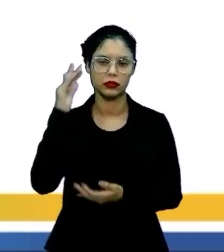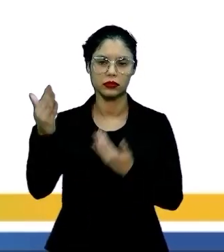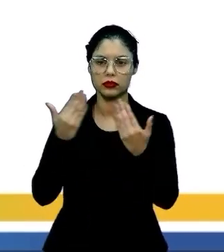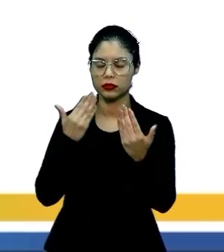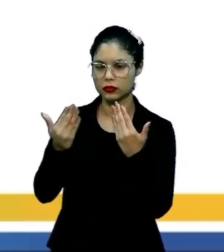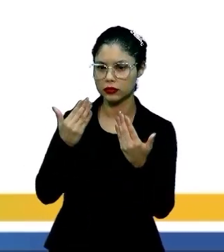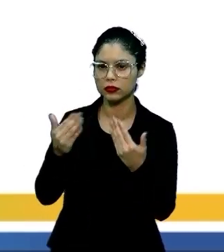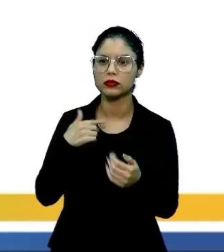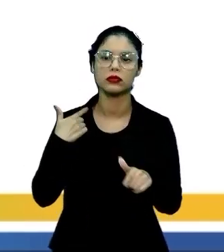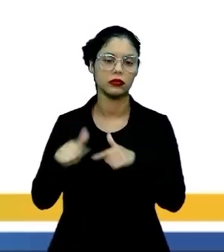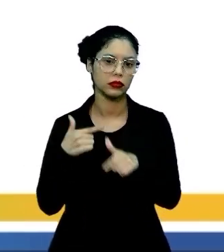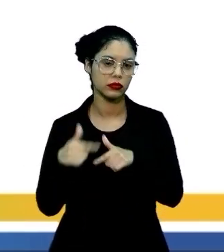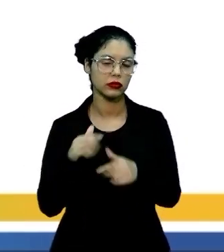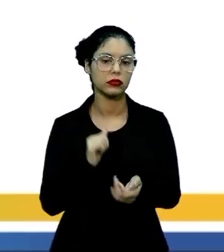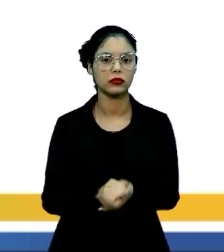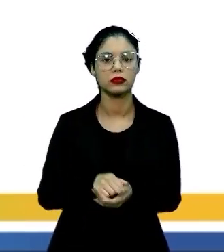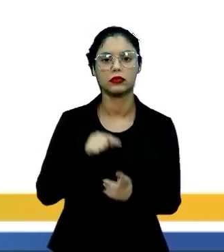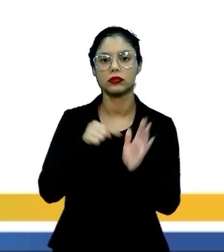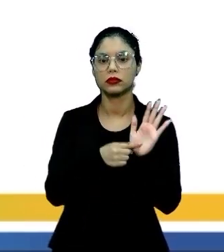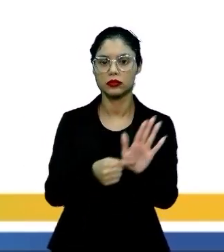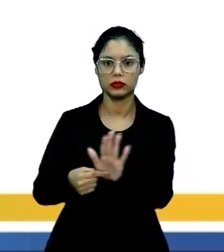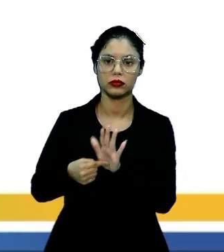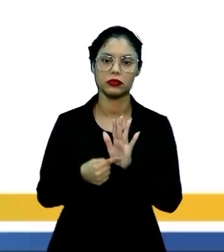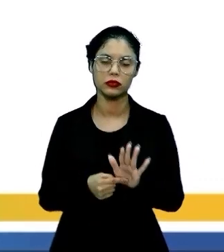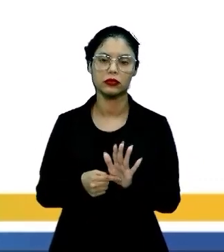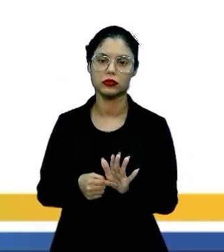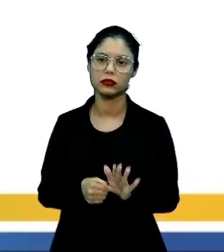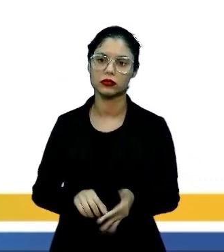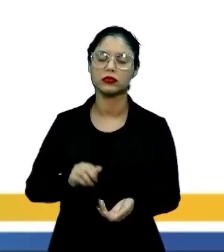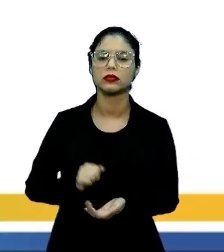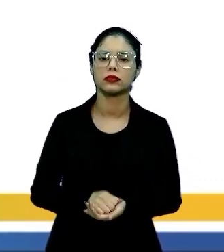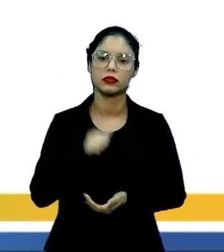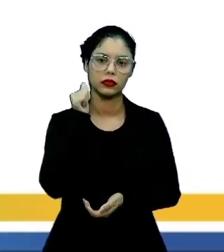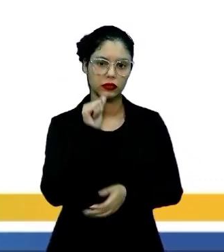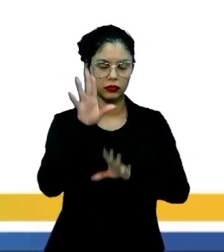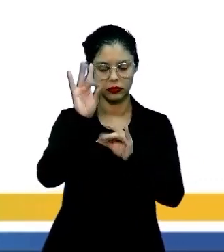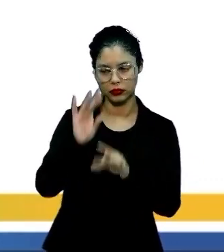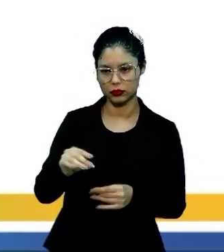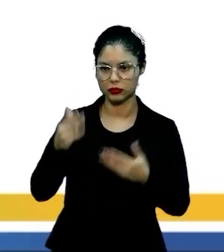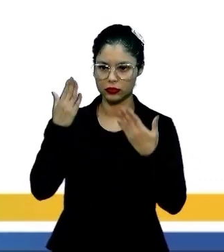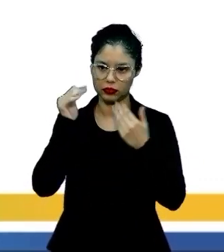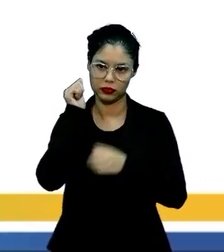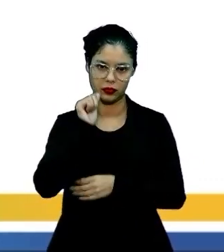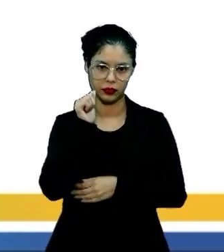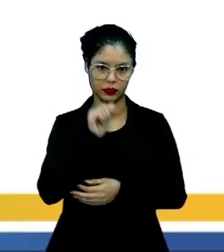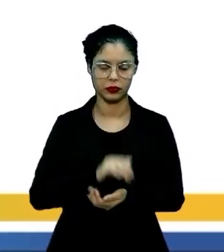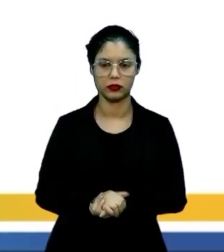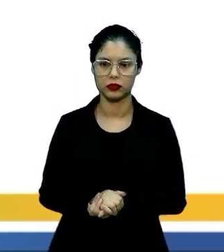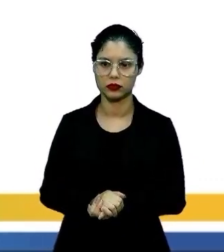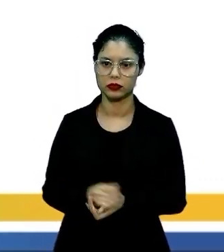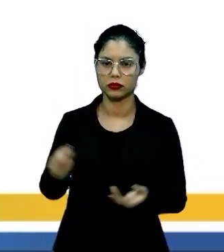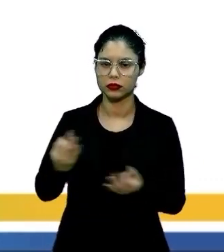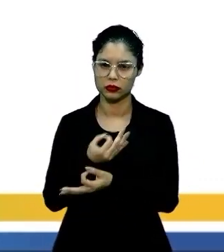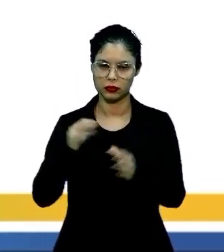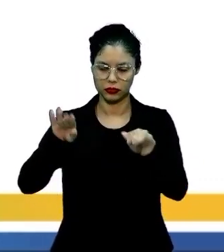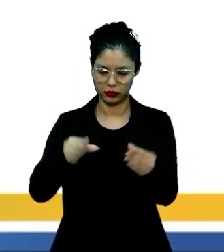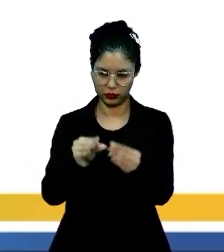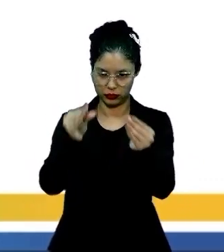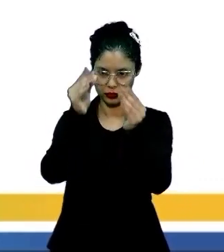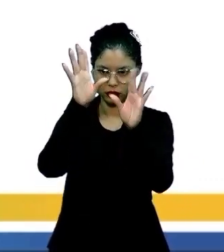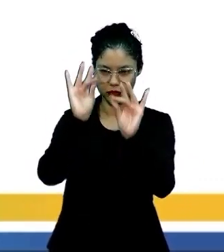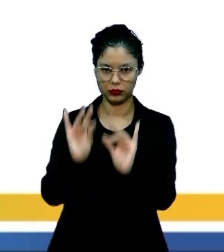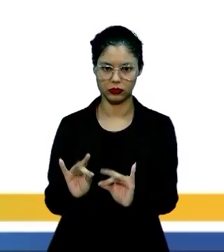elaboração psicológica trabalhada, demonstração dos defeitos e detalhes da mulher. Então, a mulher é bem descrita nessas